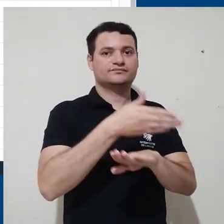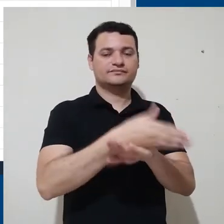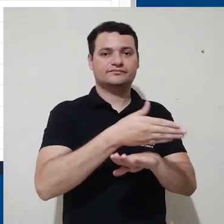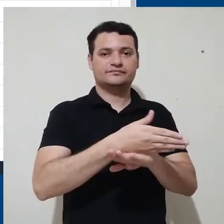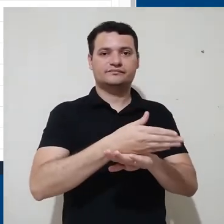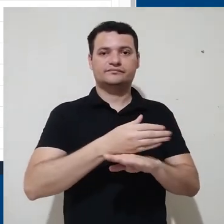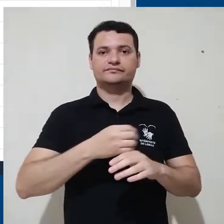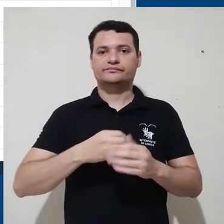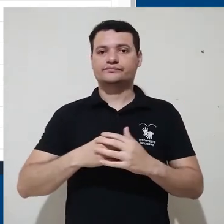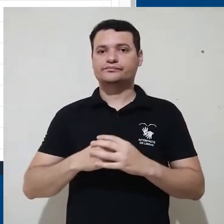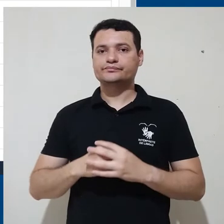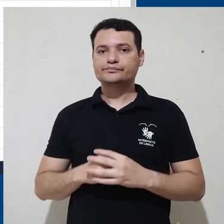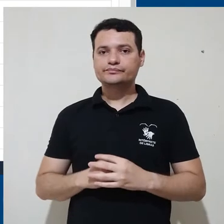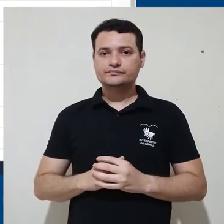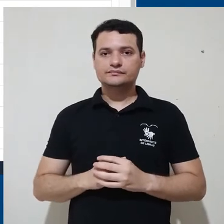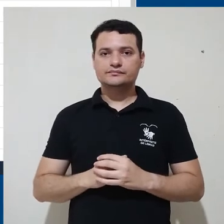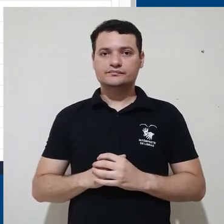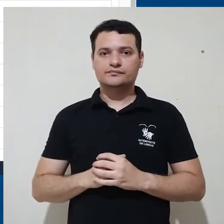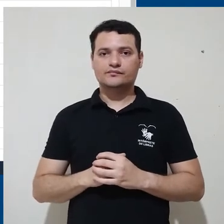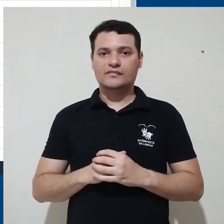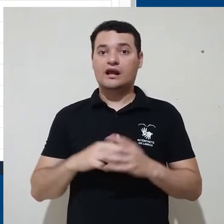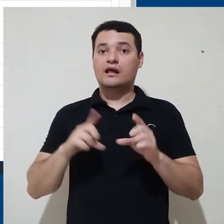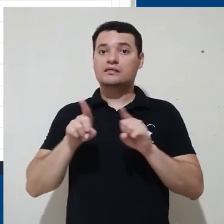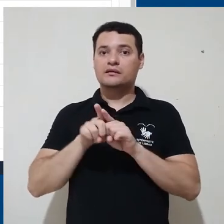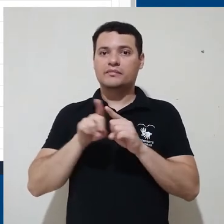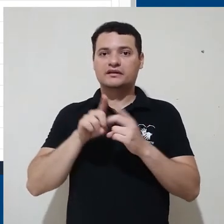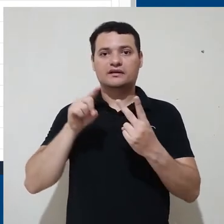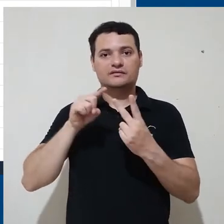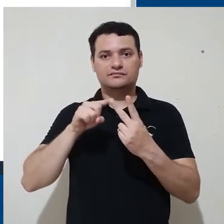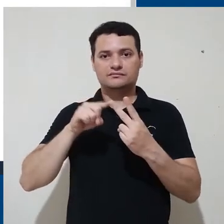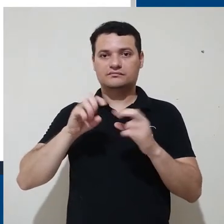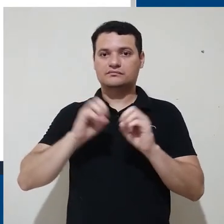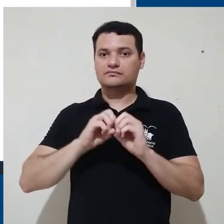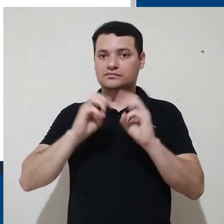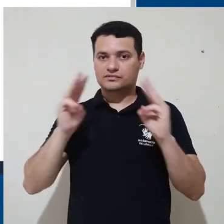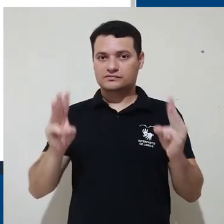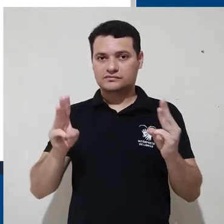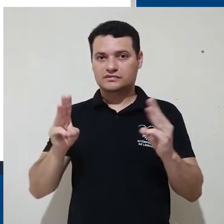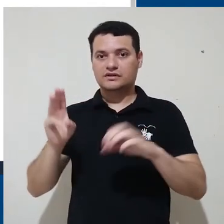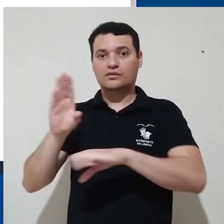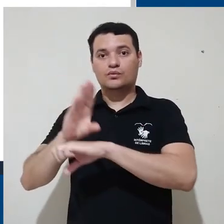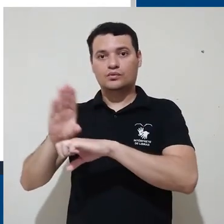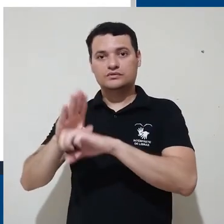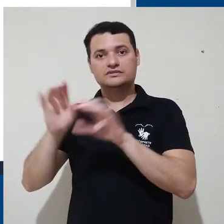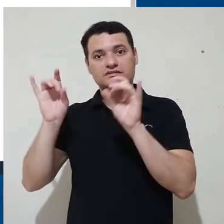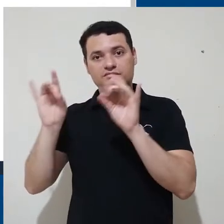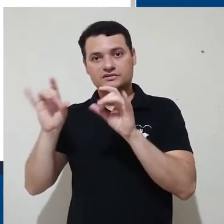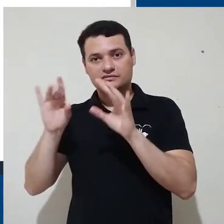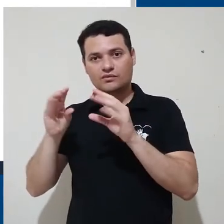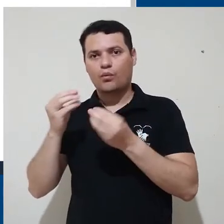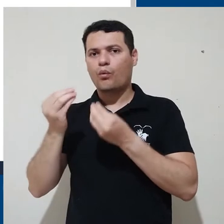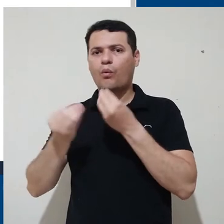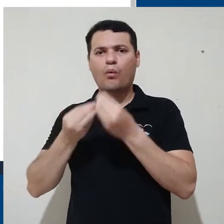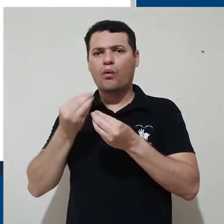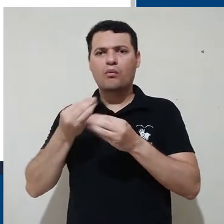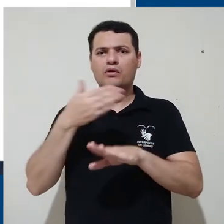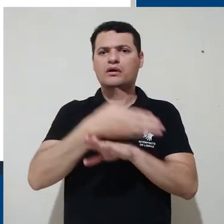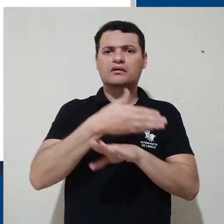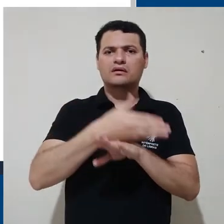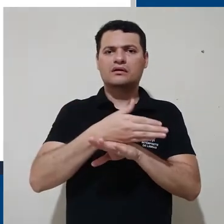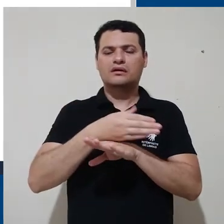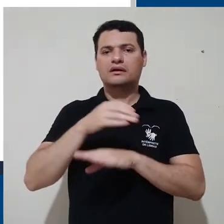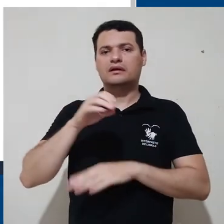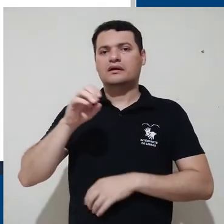é possível entrar nessa plataforma e fazer acesso aos cursos. Também temos a plataforma de especialização, que pode ser